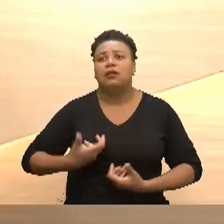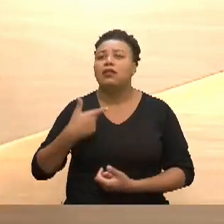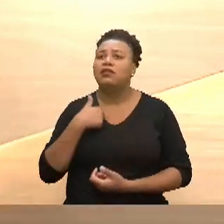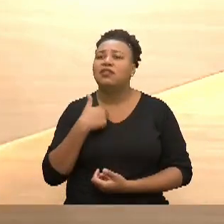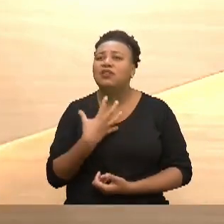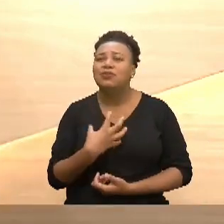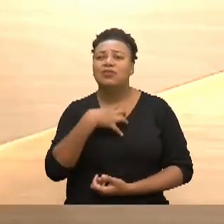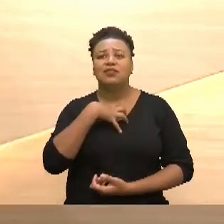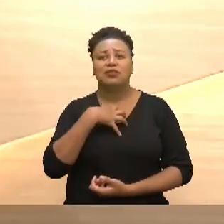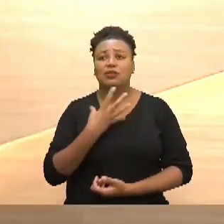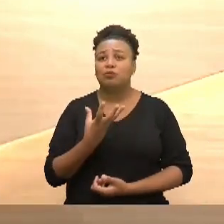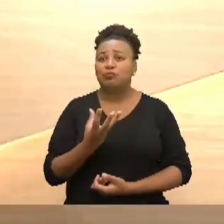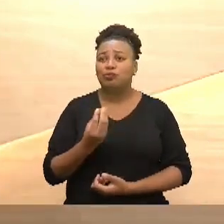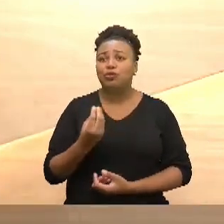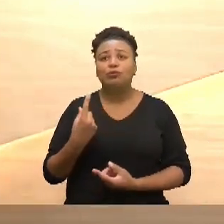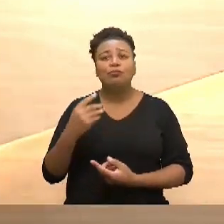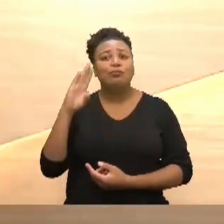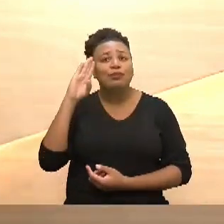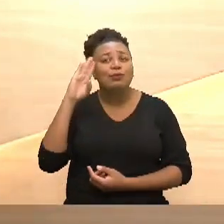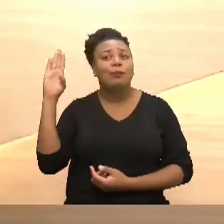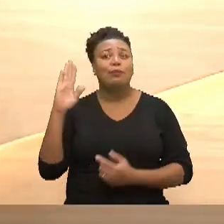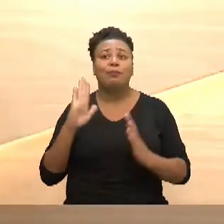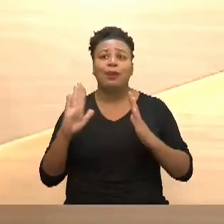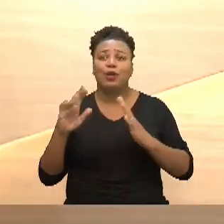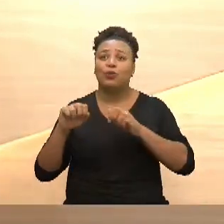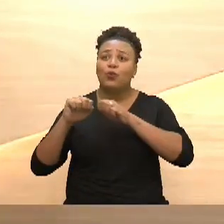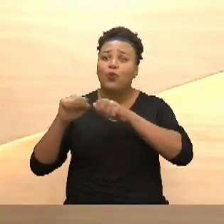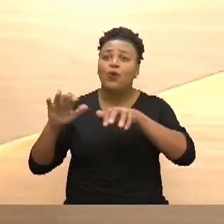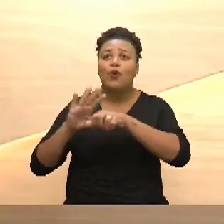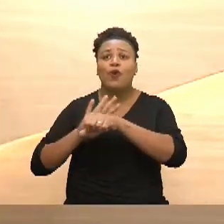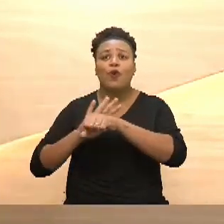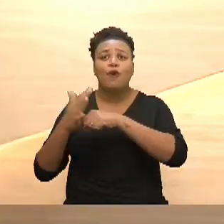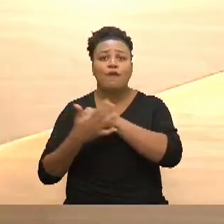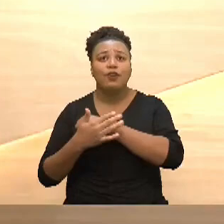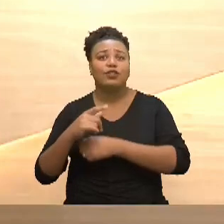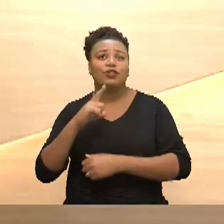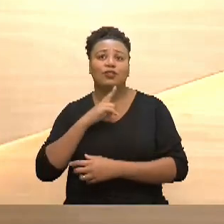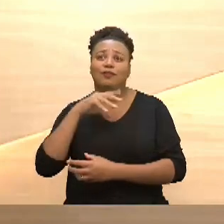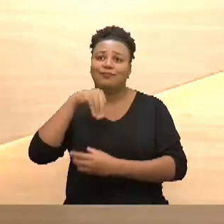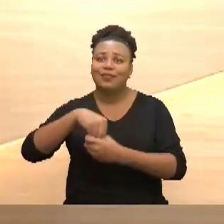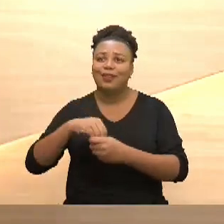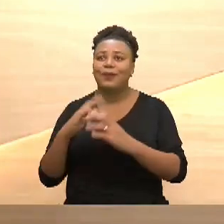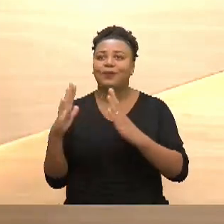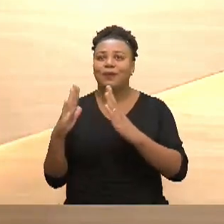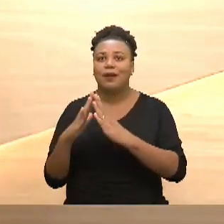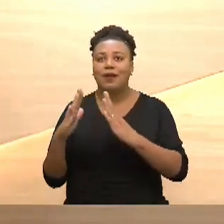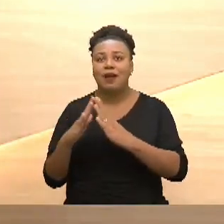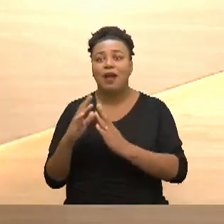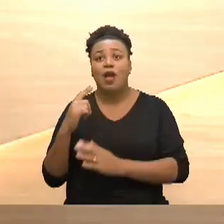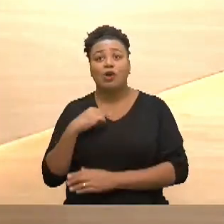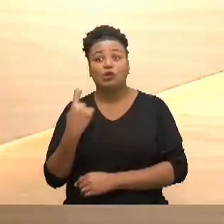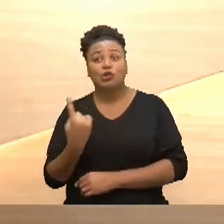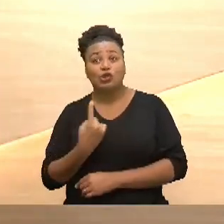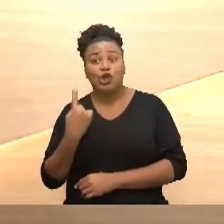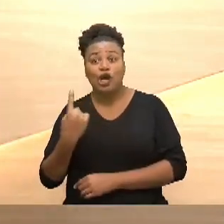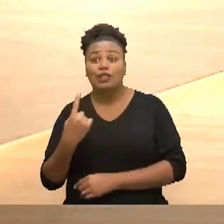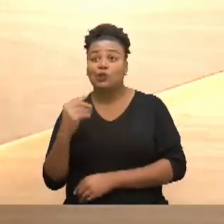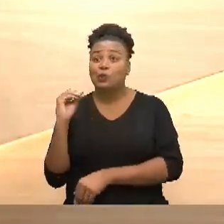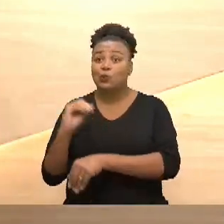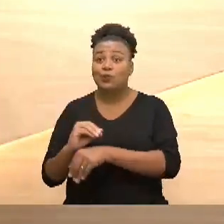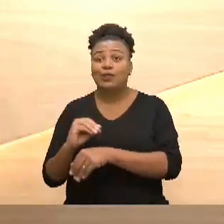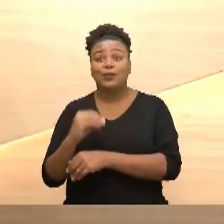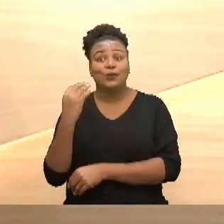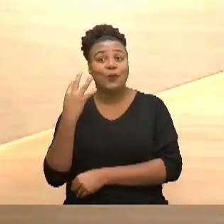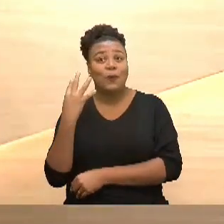senti muito isso, principalmente durante o período da pandemia, que estávamos dentro de casa, daí eu sozinha com os quatro,